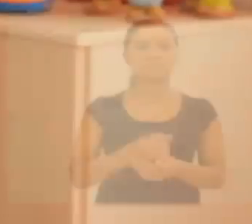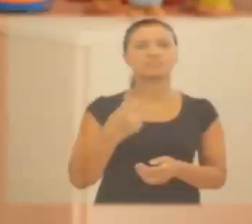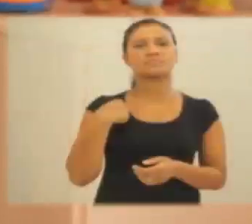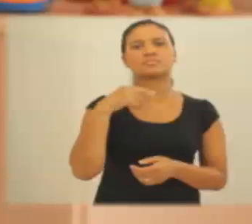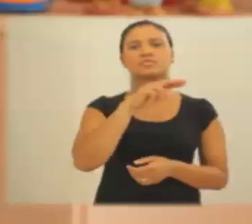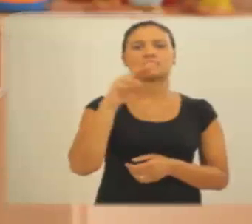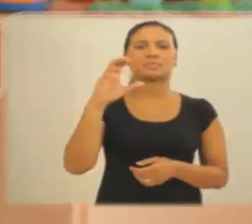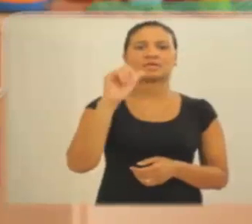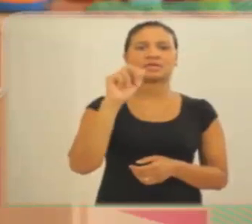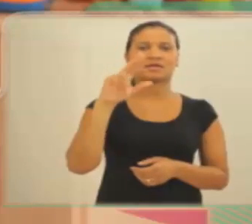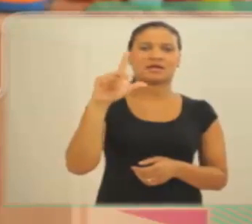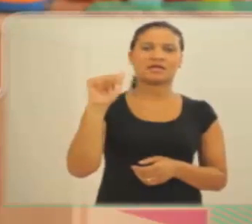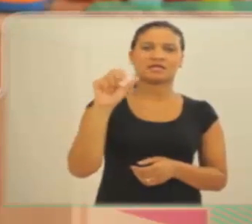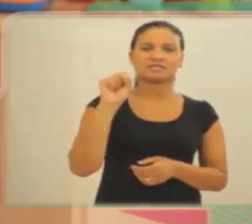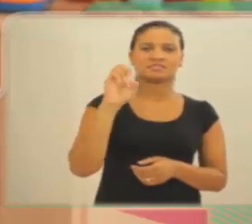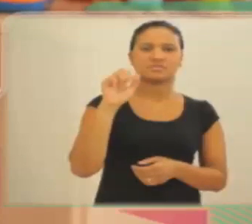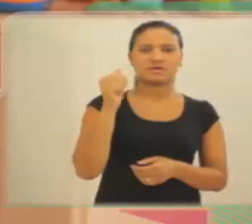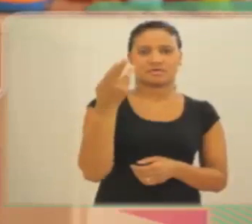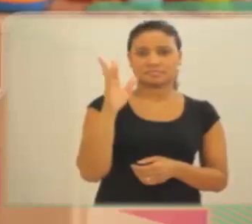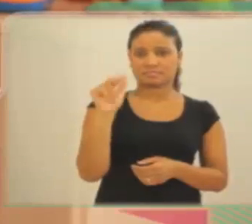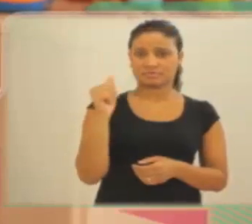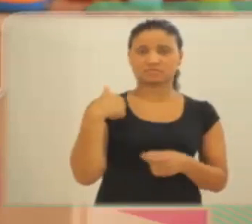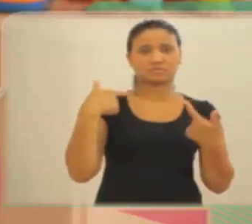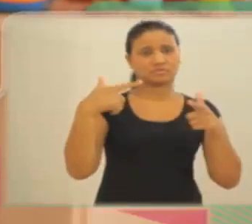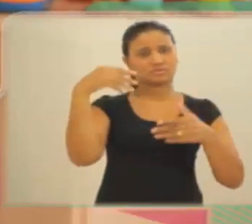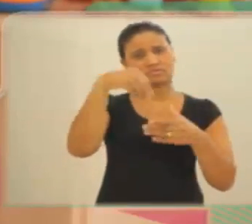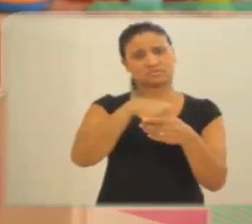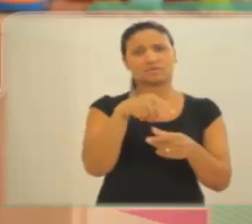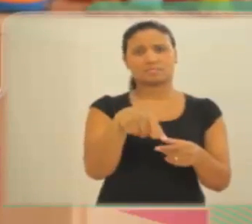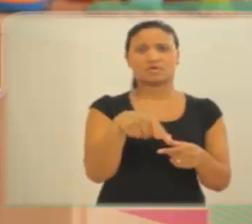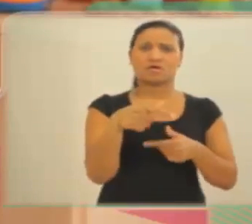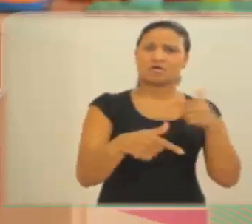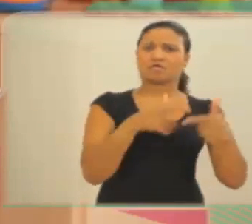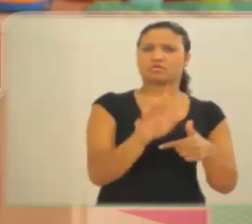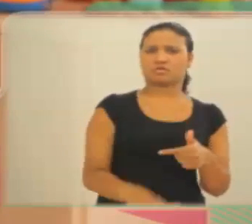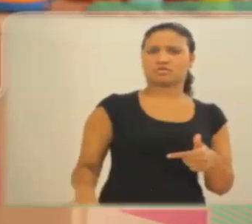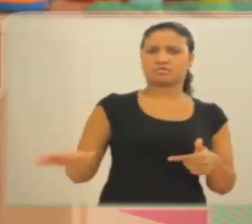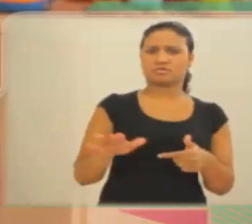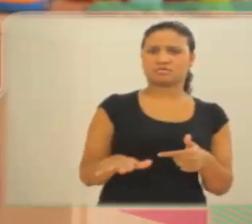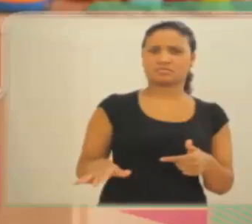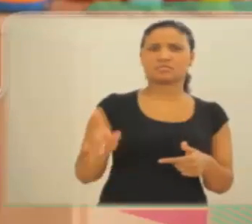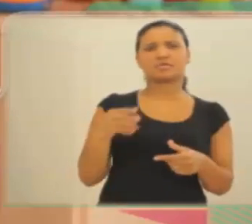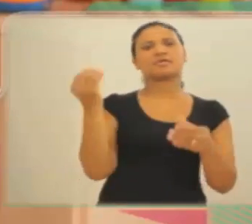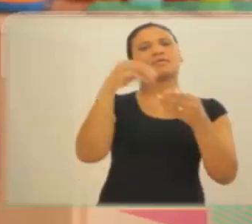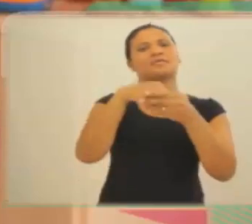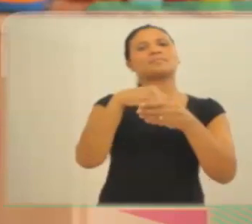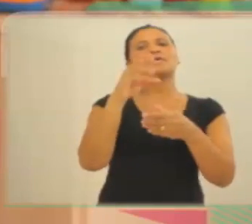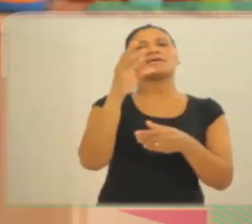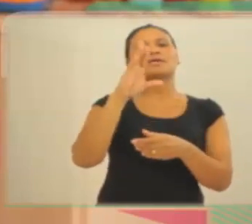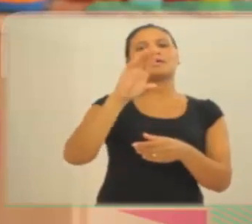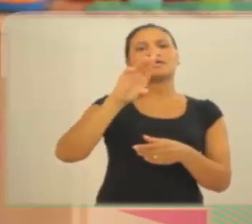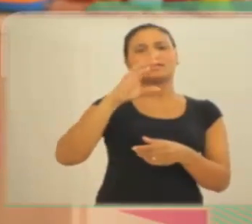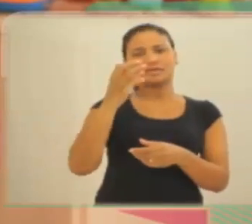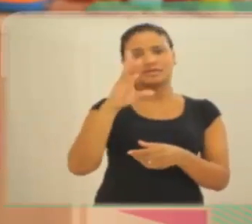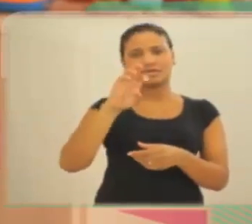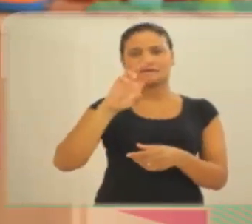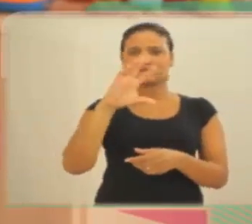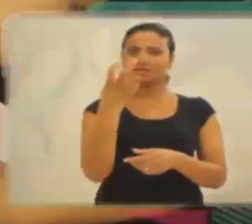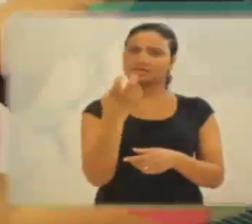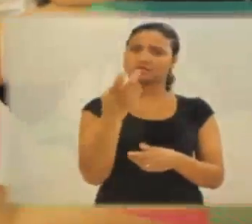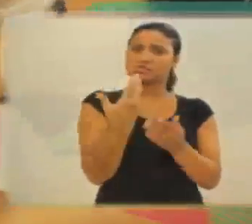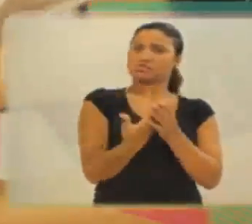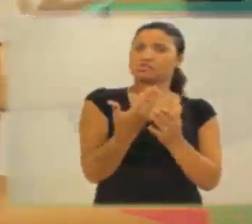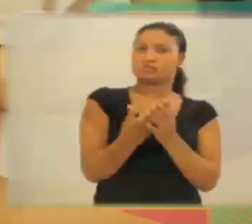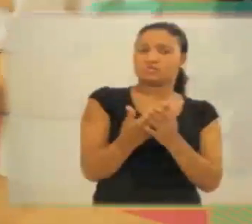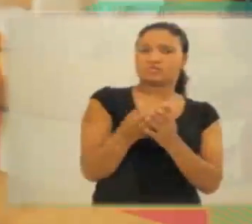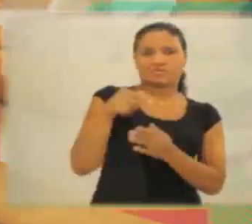Sou Carla Seabra, trabalho na Estúdio da Criança, que é uma creche escola. Aqui eu atuo como psicóloga já